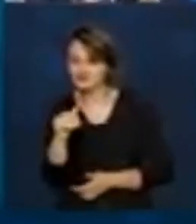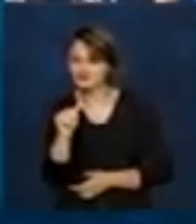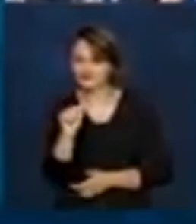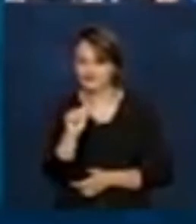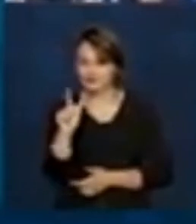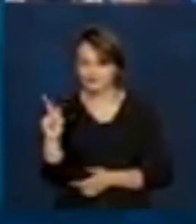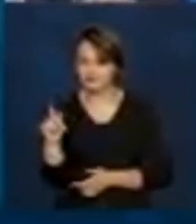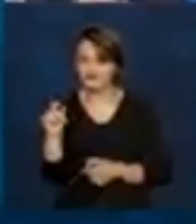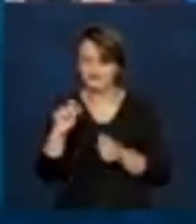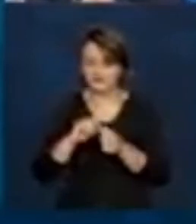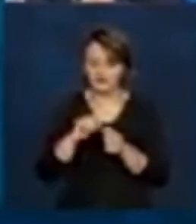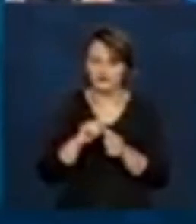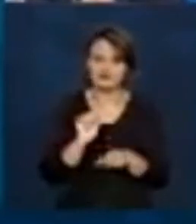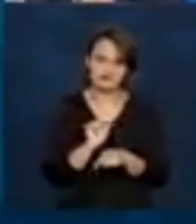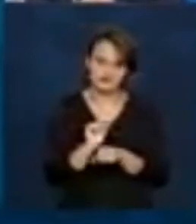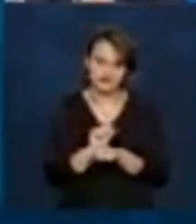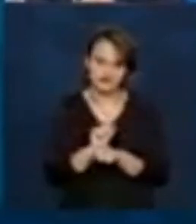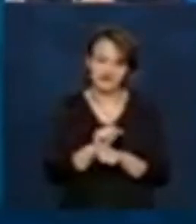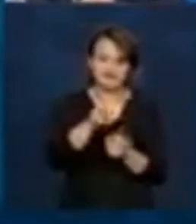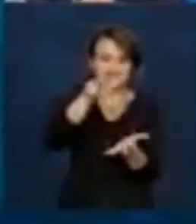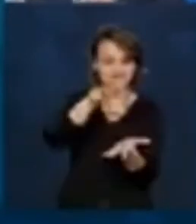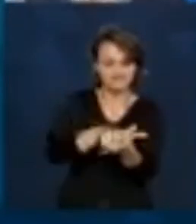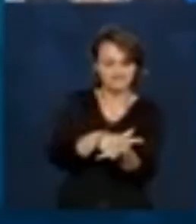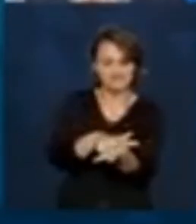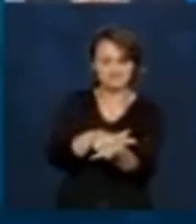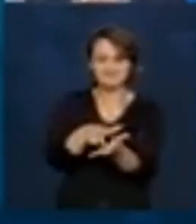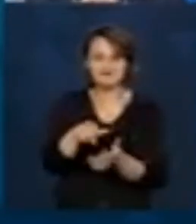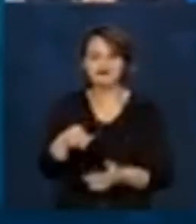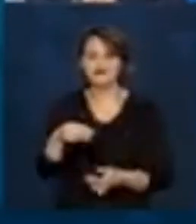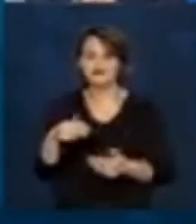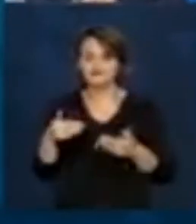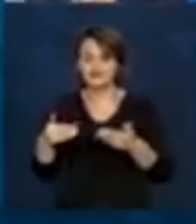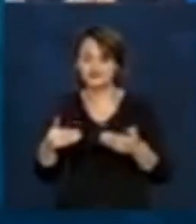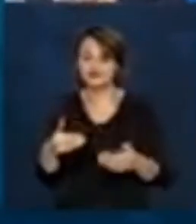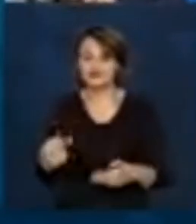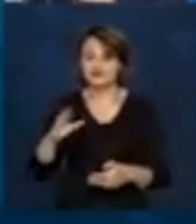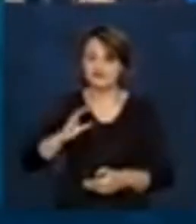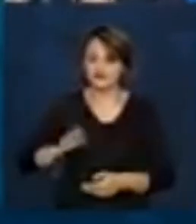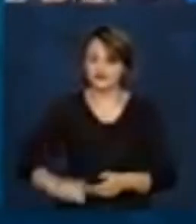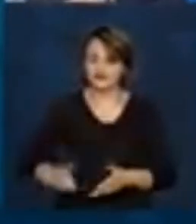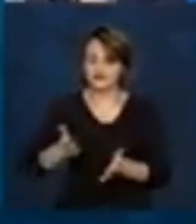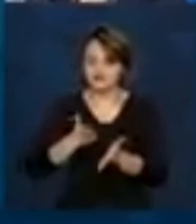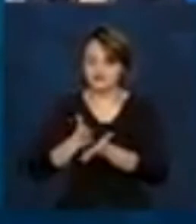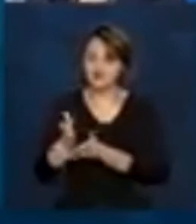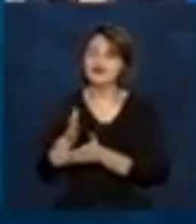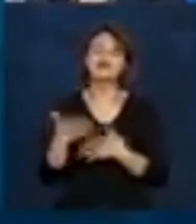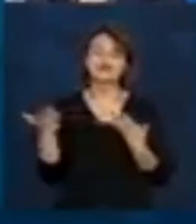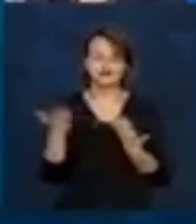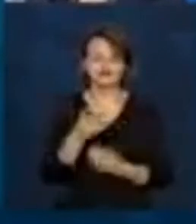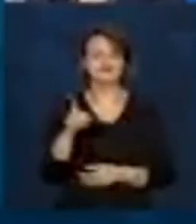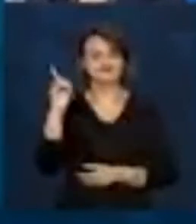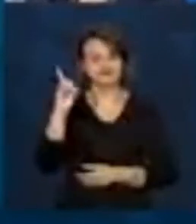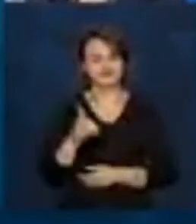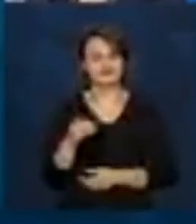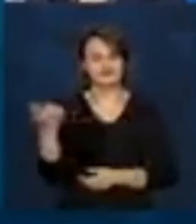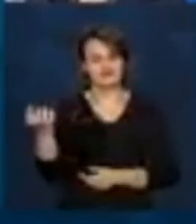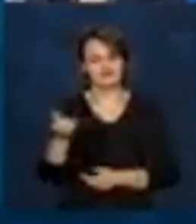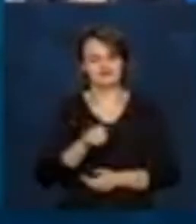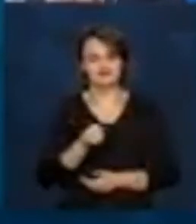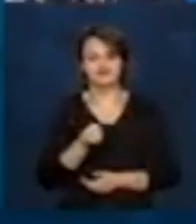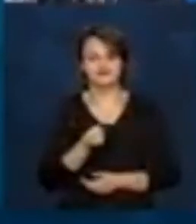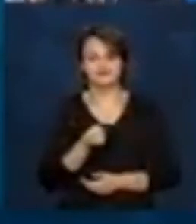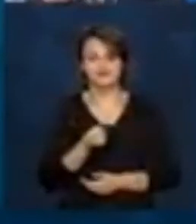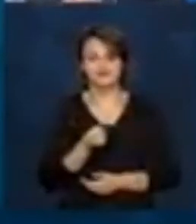Caixa, foram validados pelo Ministério da Cidadania e que receberão as parcelas a partir do ciclo 3.